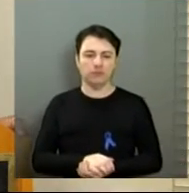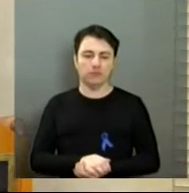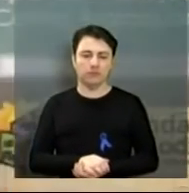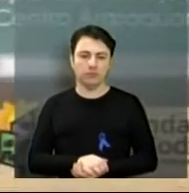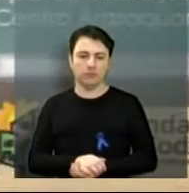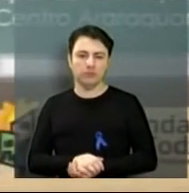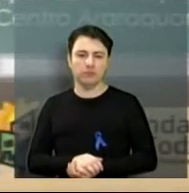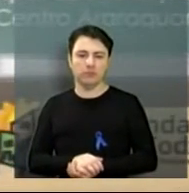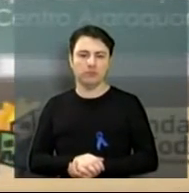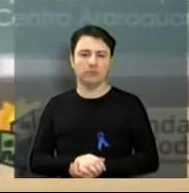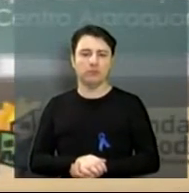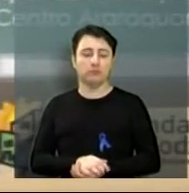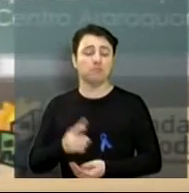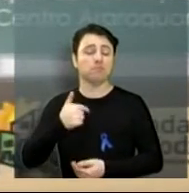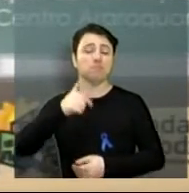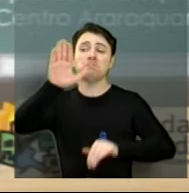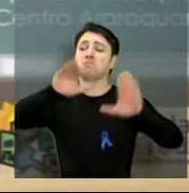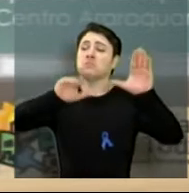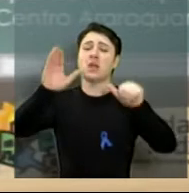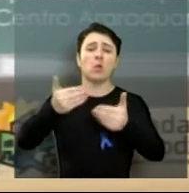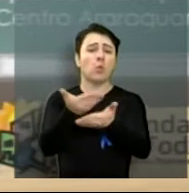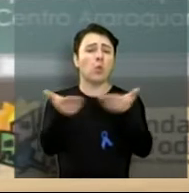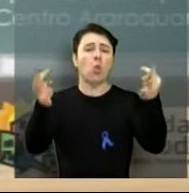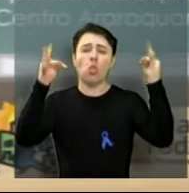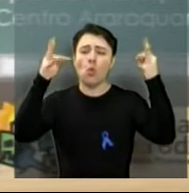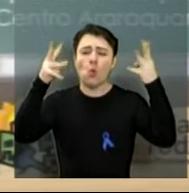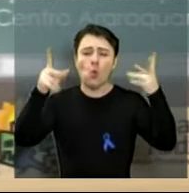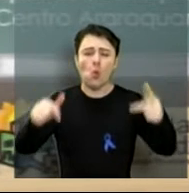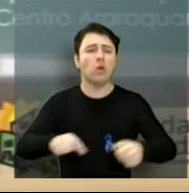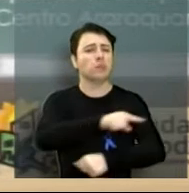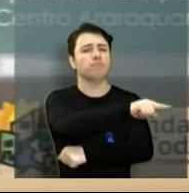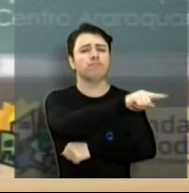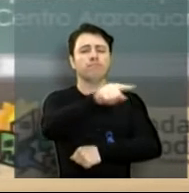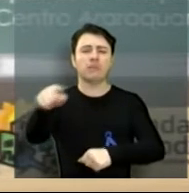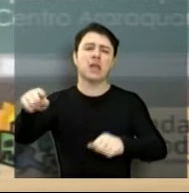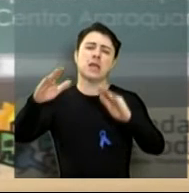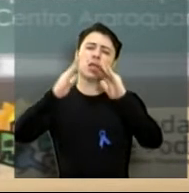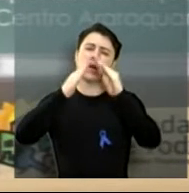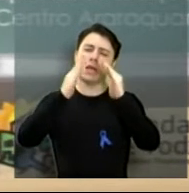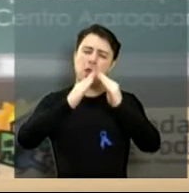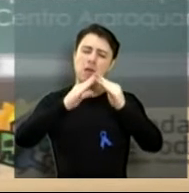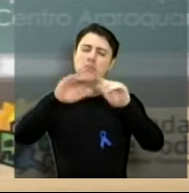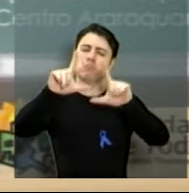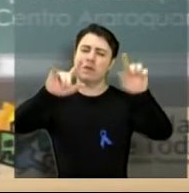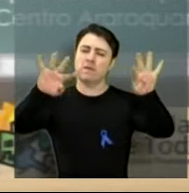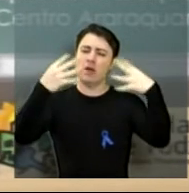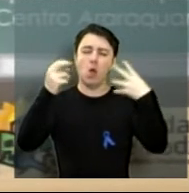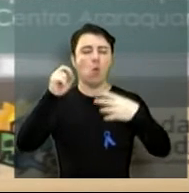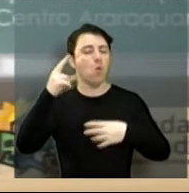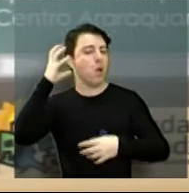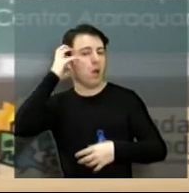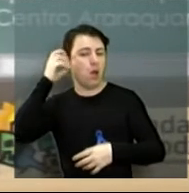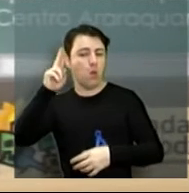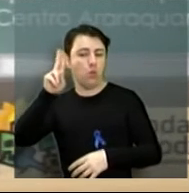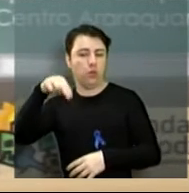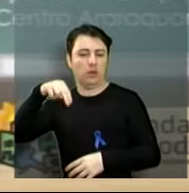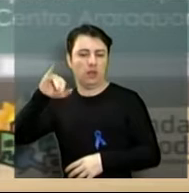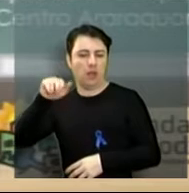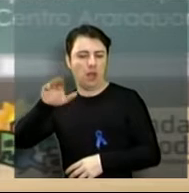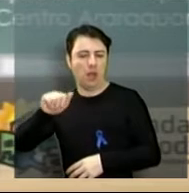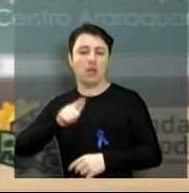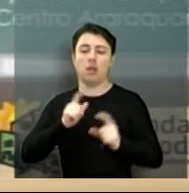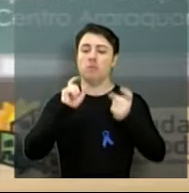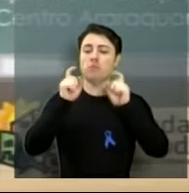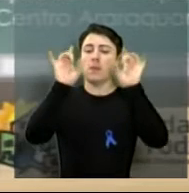Quero convidar todos vocês, todas e todos, que estão nos acompanhando em casa e pela Rádio Niara, para a audiência pública